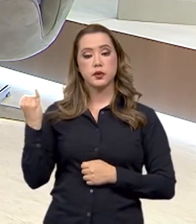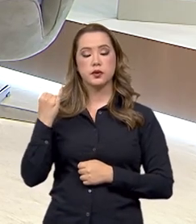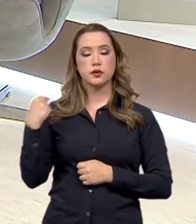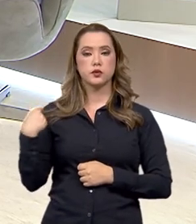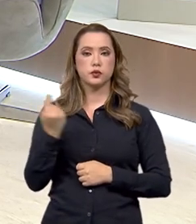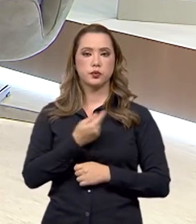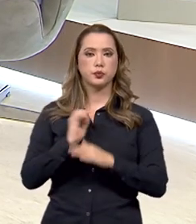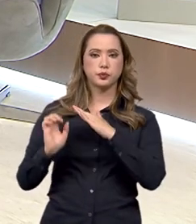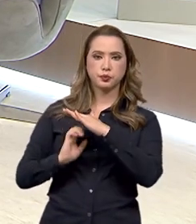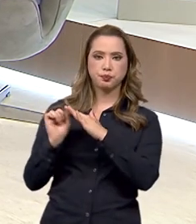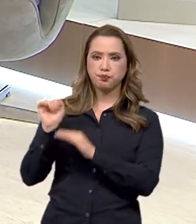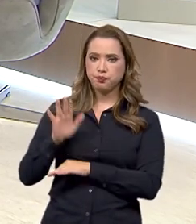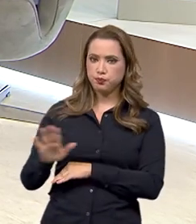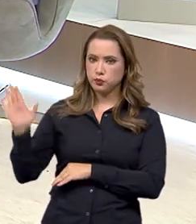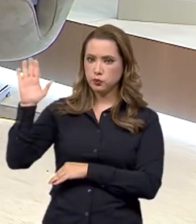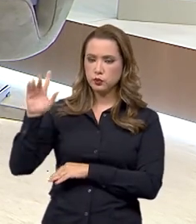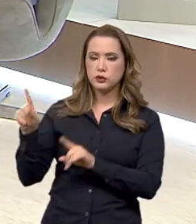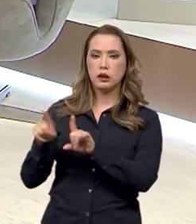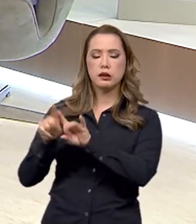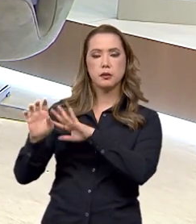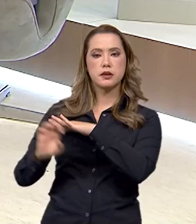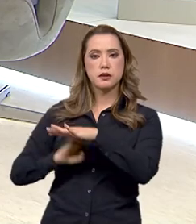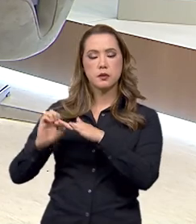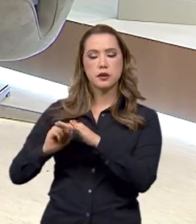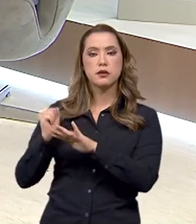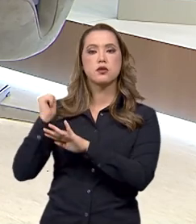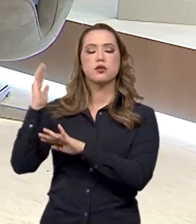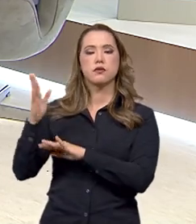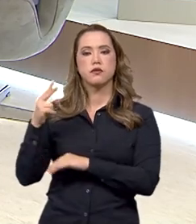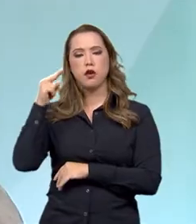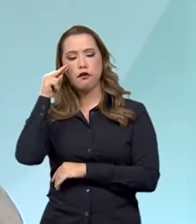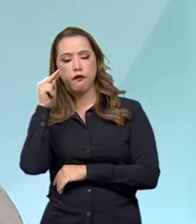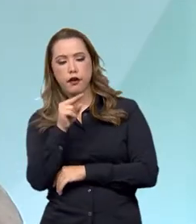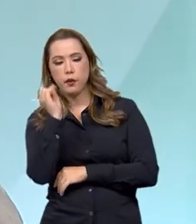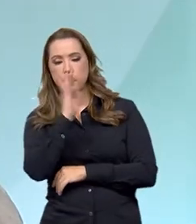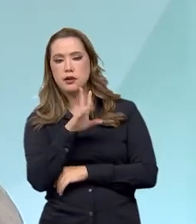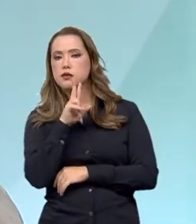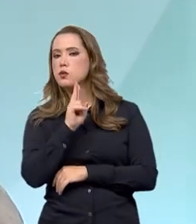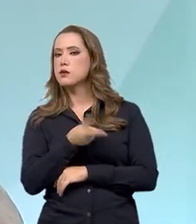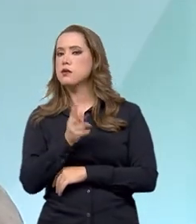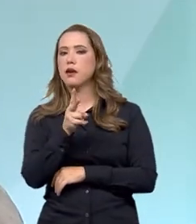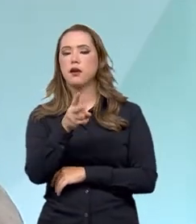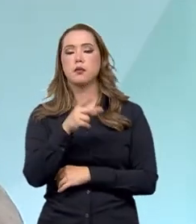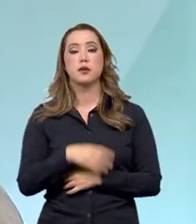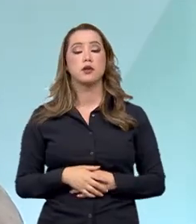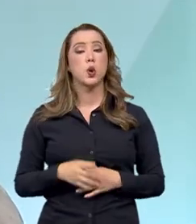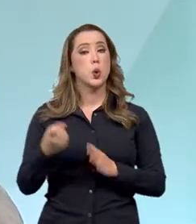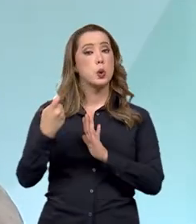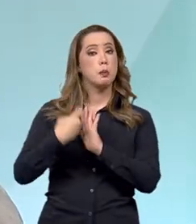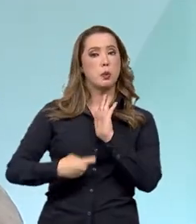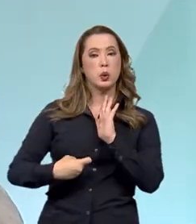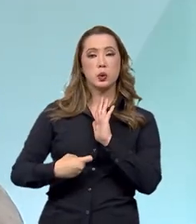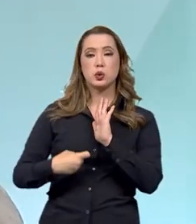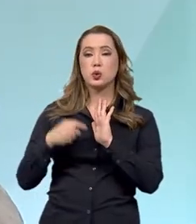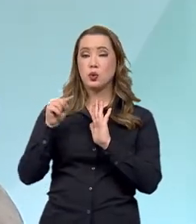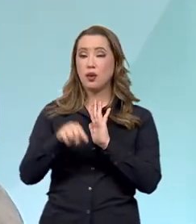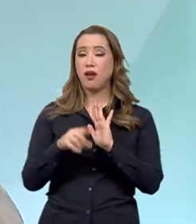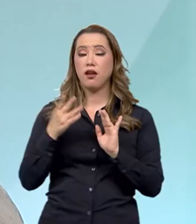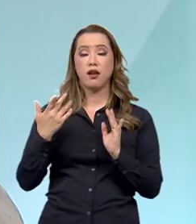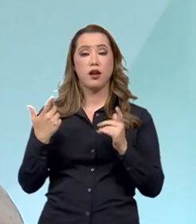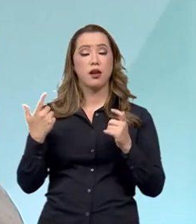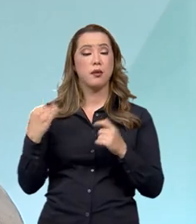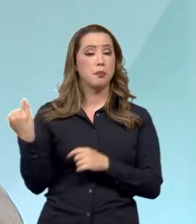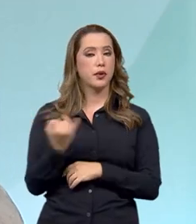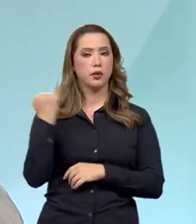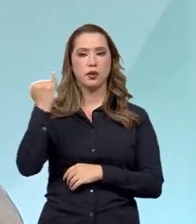tanto as empresas nacionais como as empresas estrangeiras, estão olhando para o Brasil o tempo todo. A tributação é um elemento extremamente